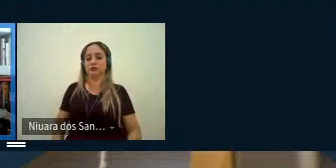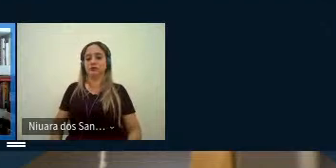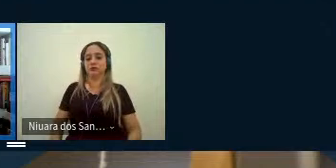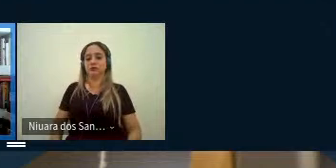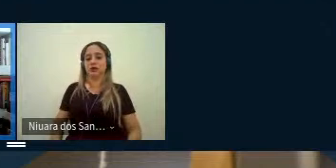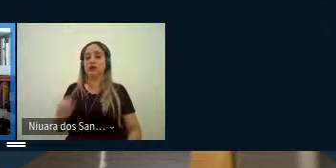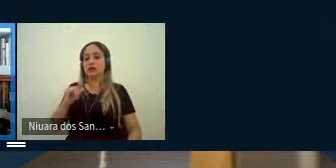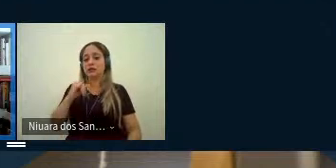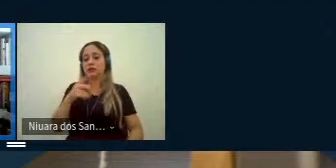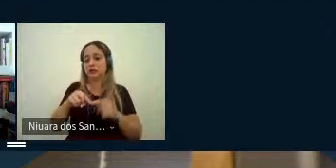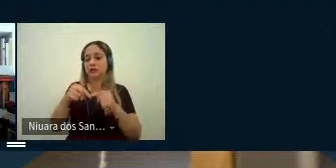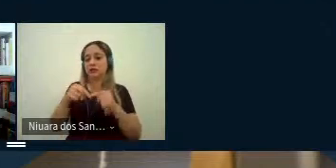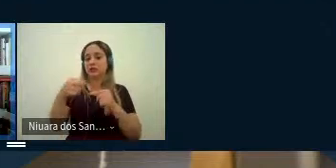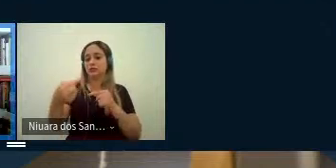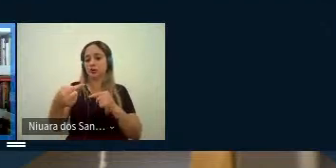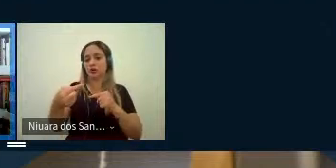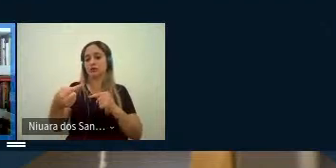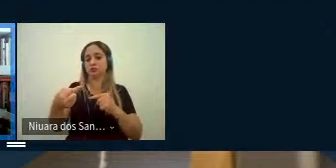sequência